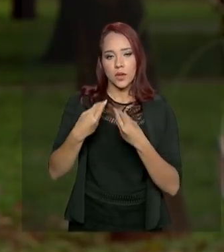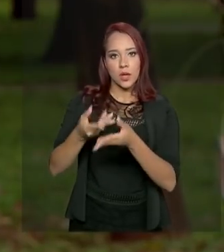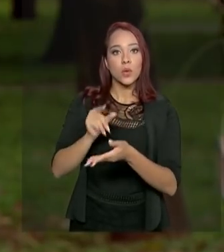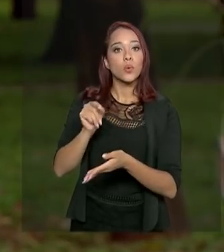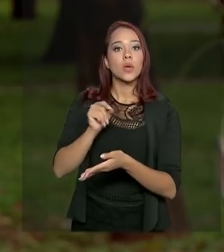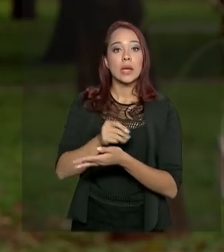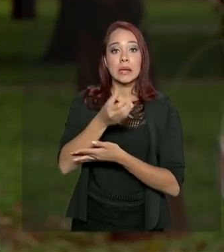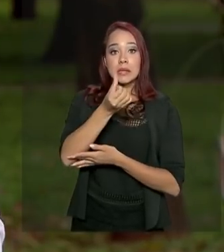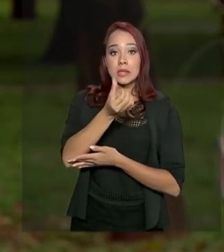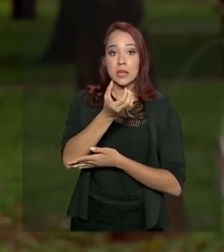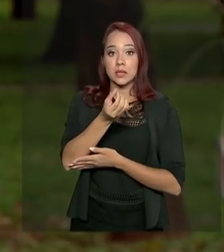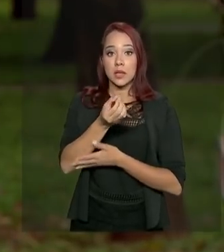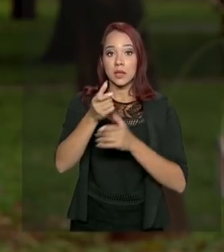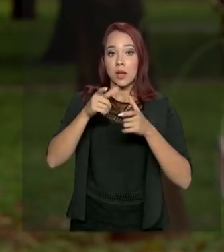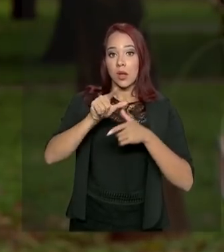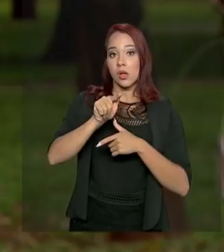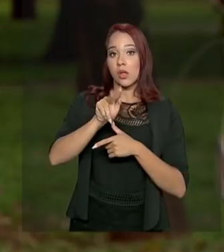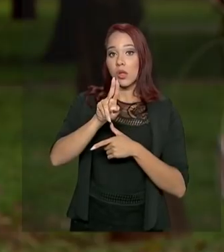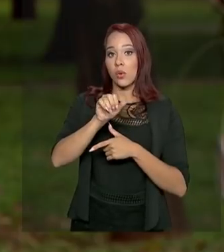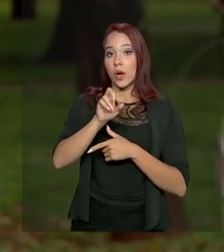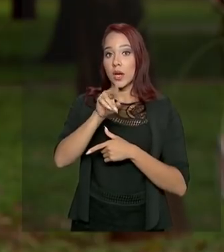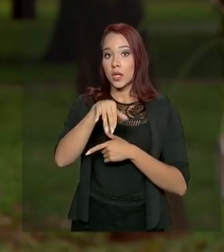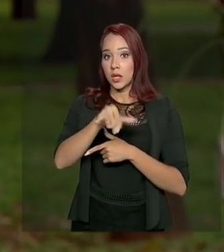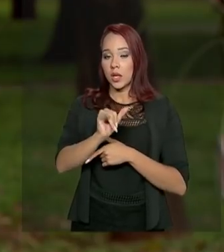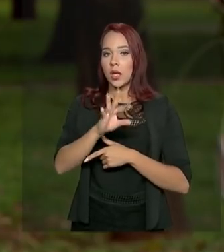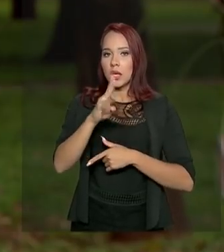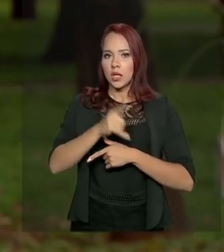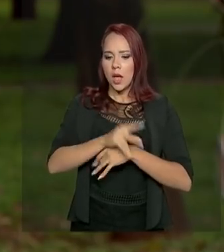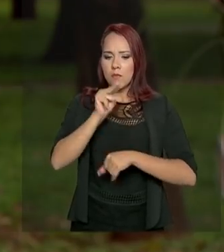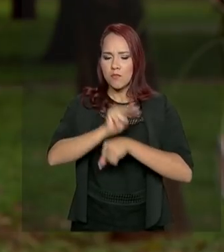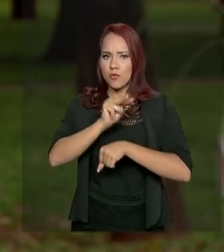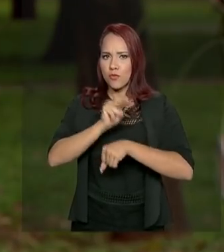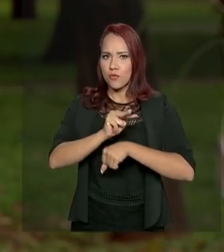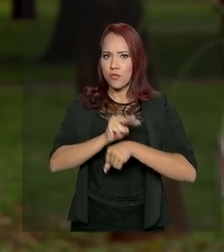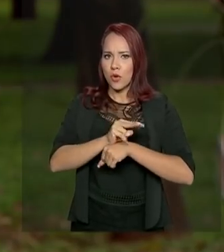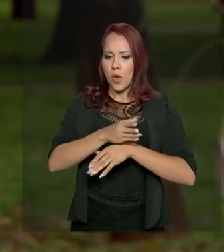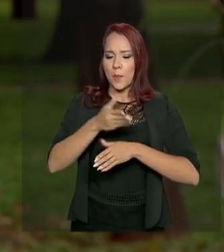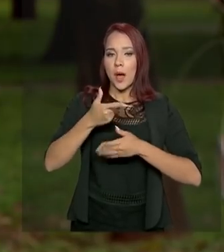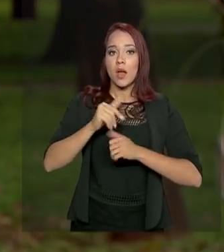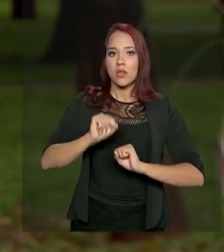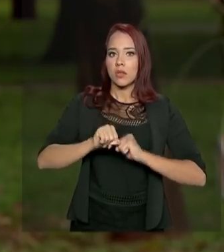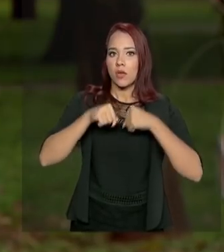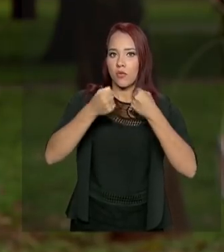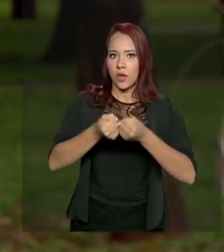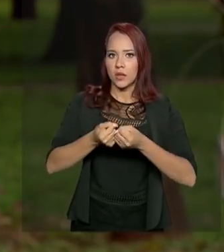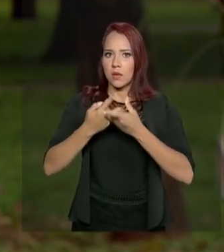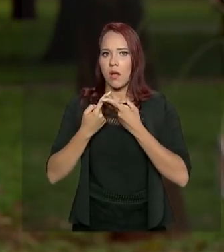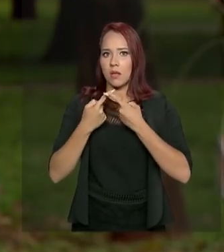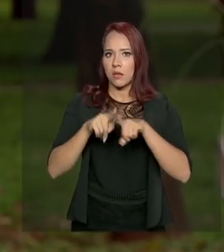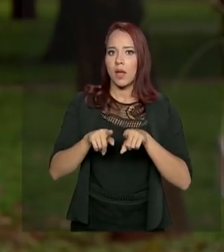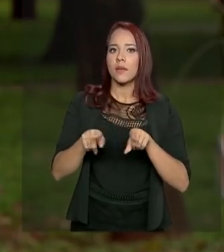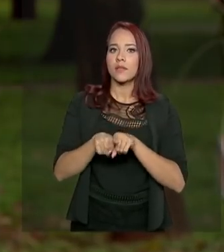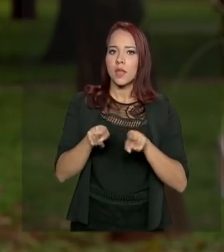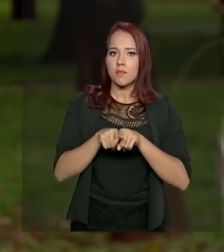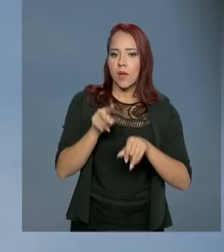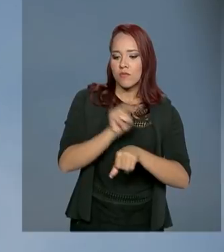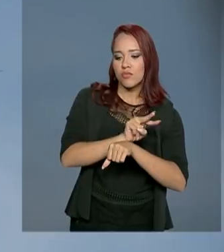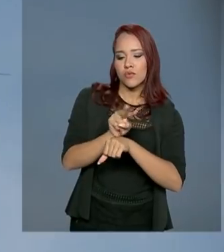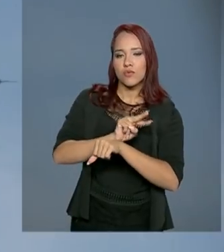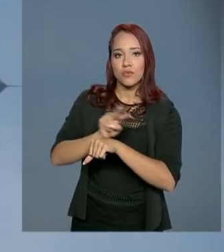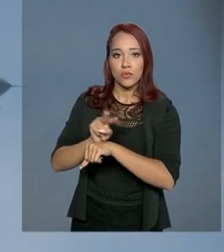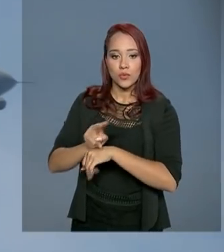60 unidades do Guarani, o blindado para operações militares de defesa, ataque e patrulhamento.